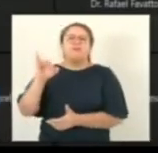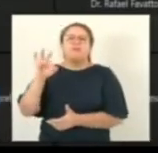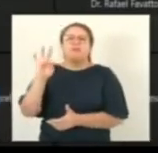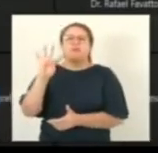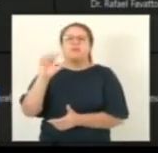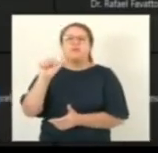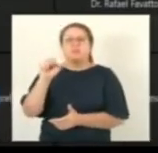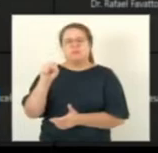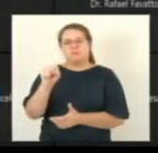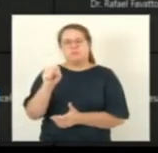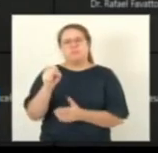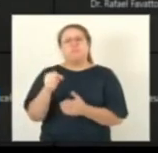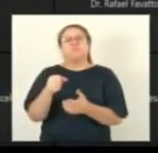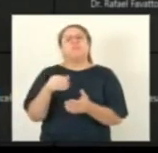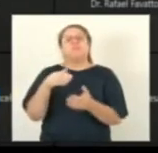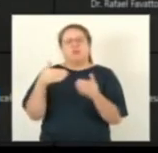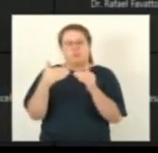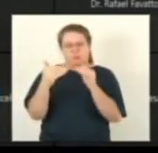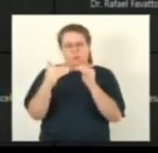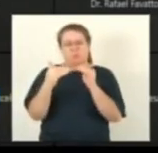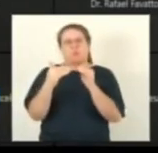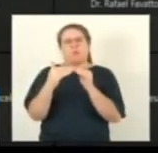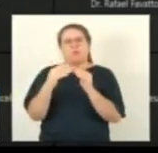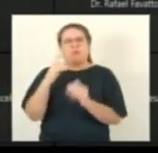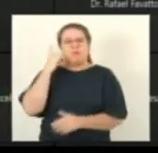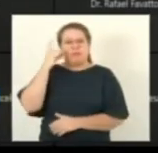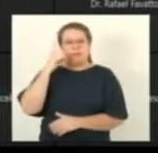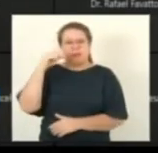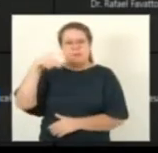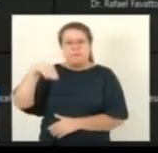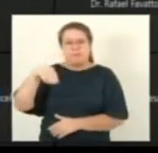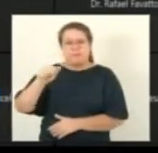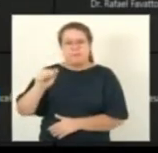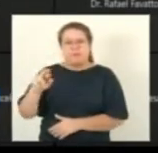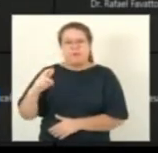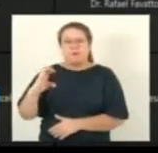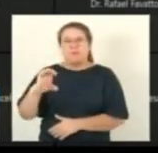com relator deputado Marcelo Santos